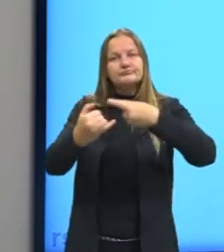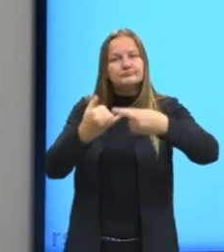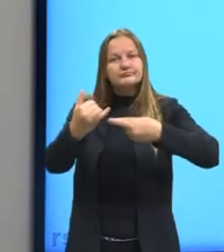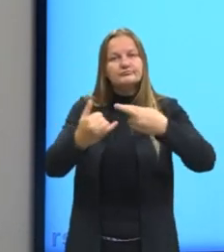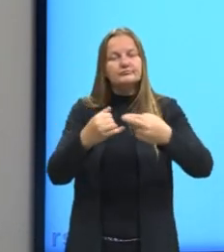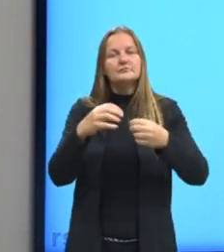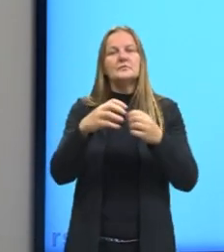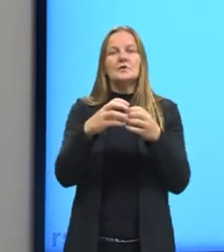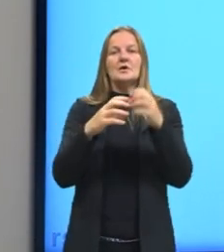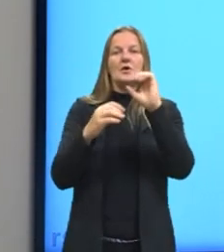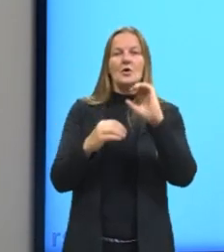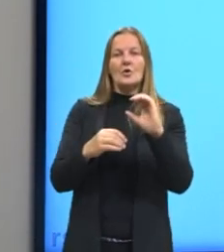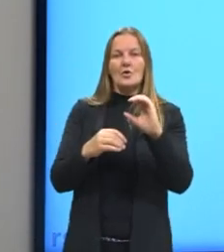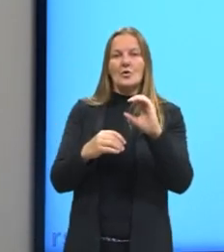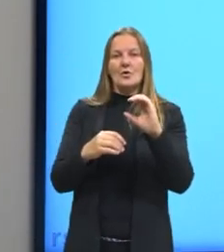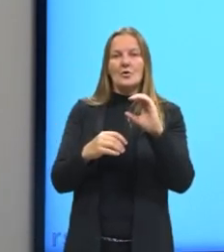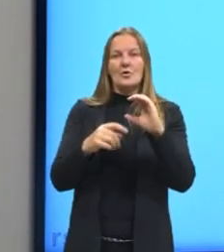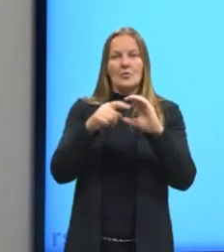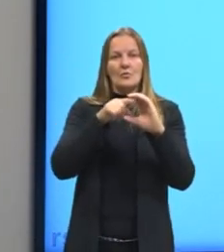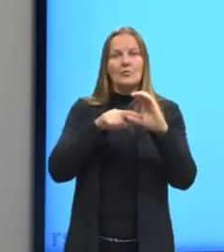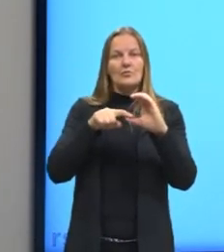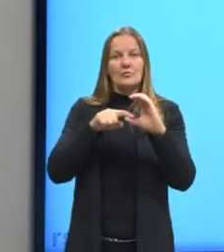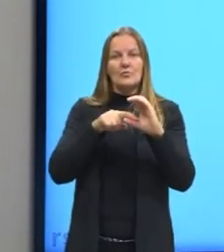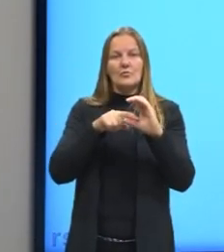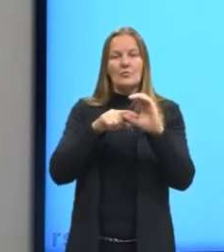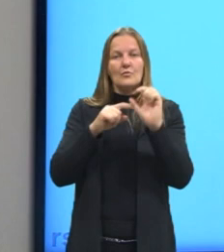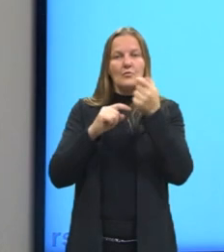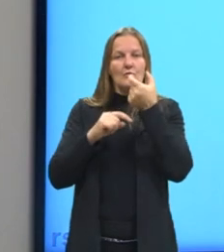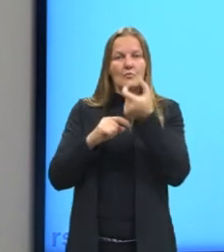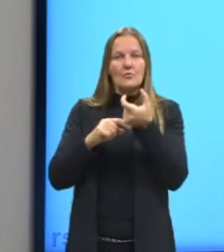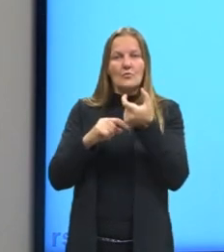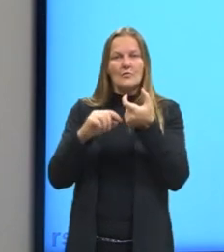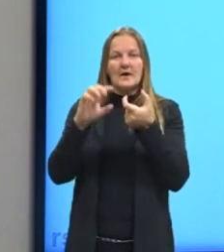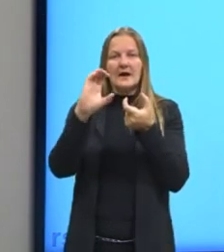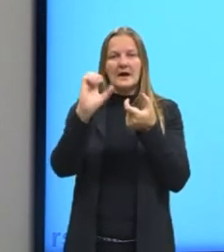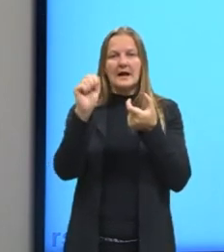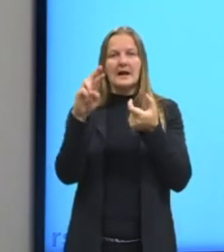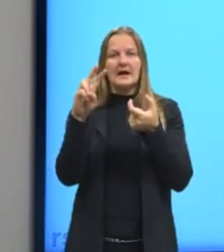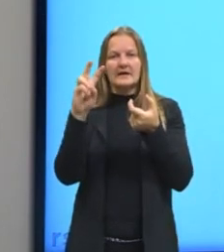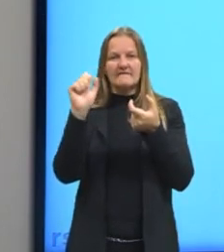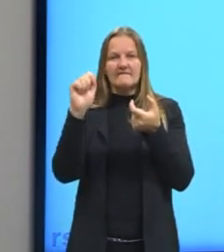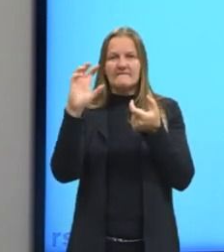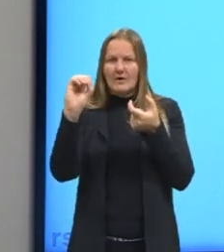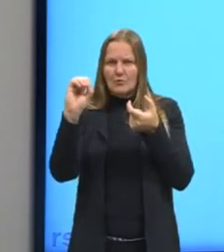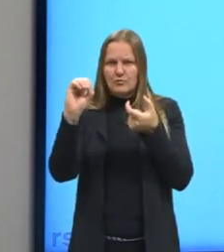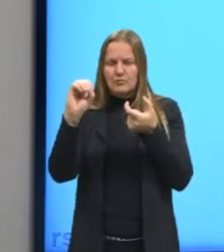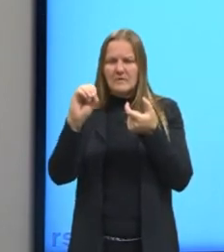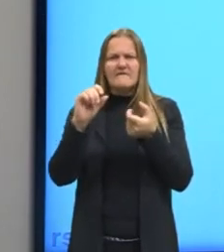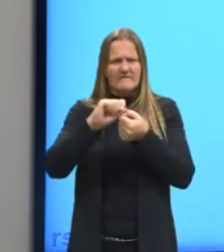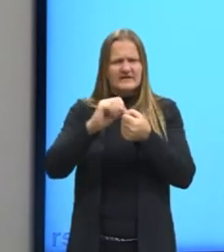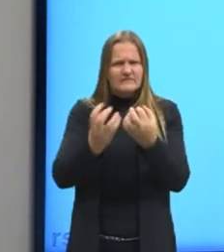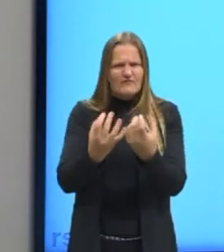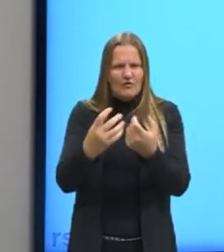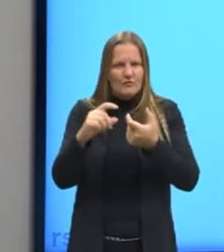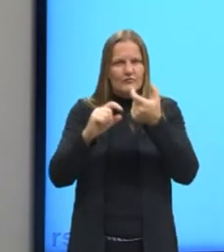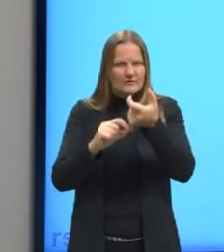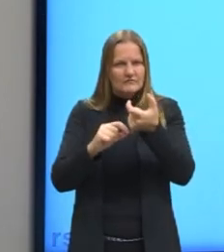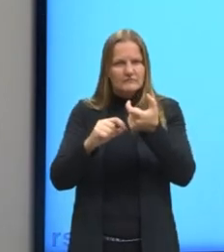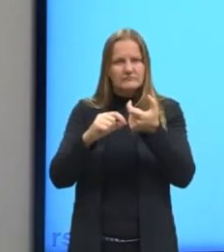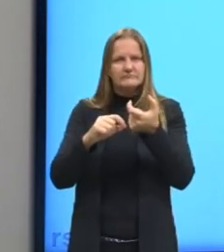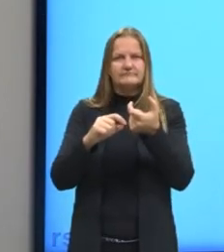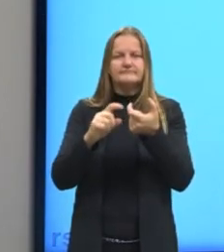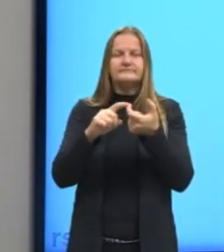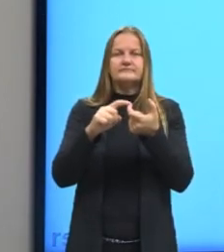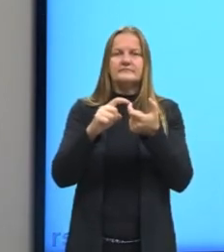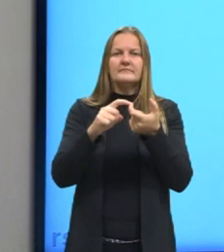Entre o carvão, que é considerado o adsorvente, e esse composto que eu vou remover, o composto volátil, que